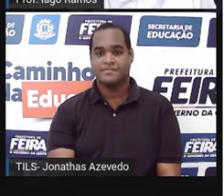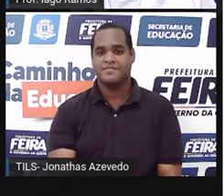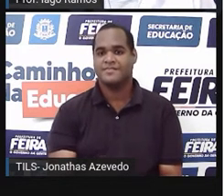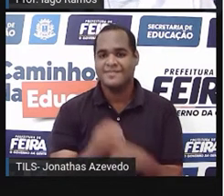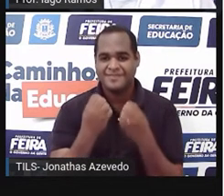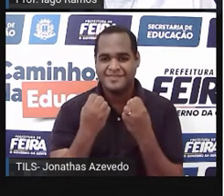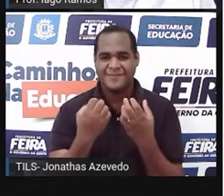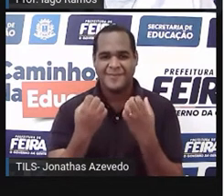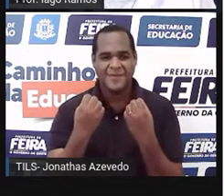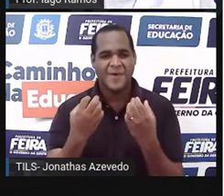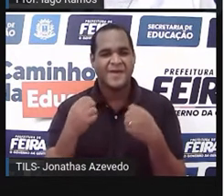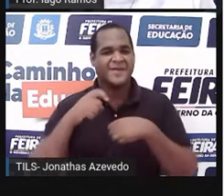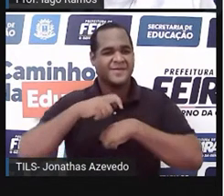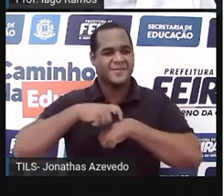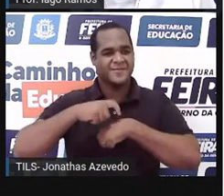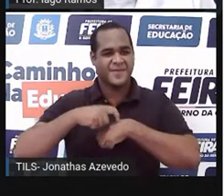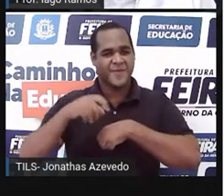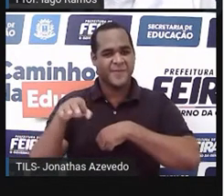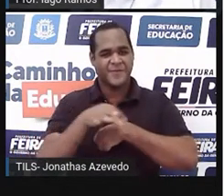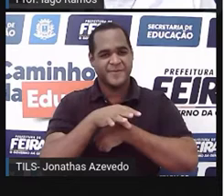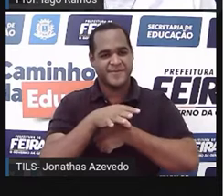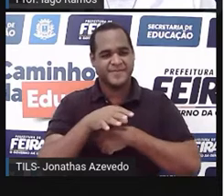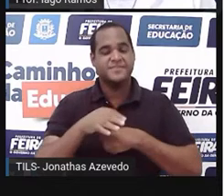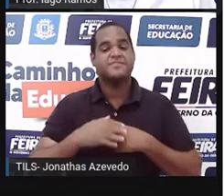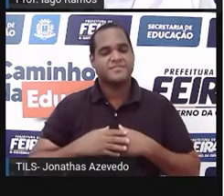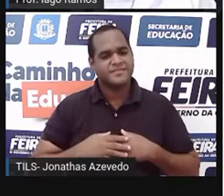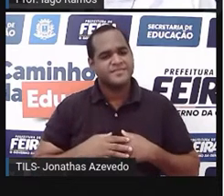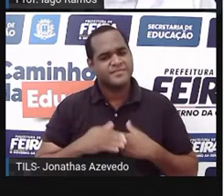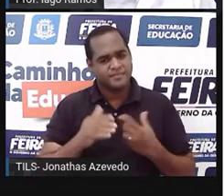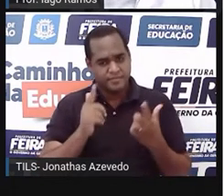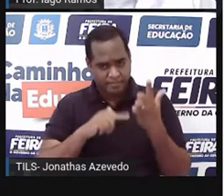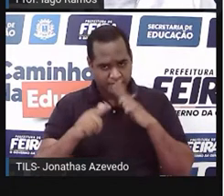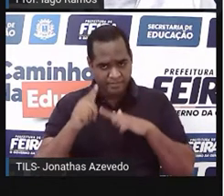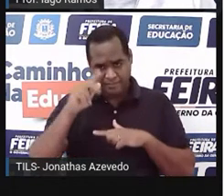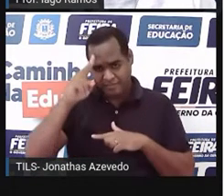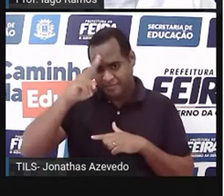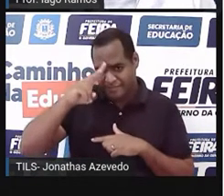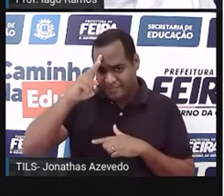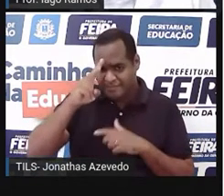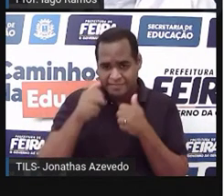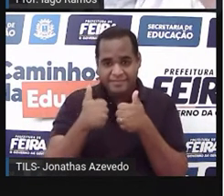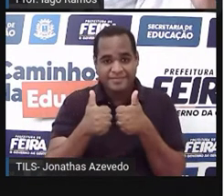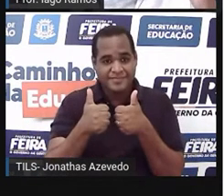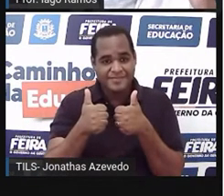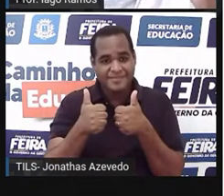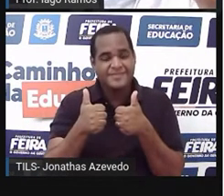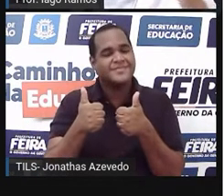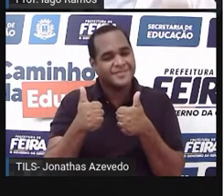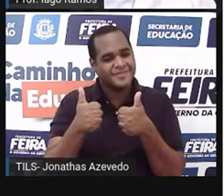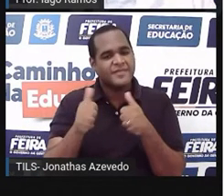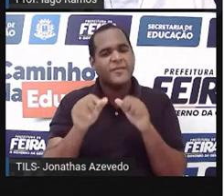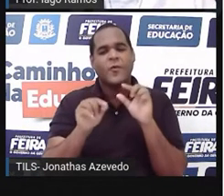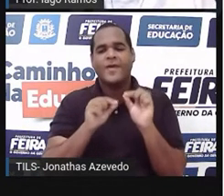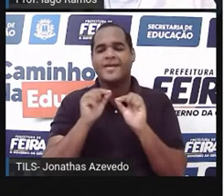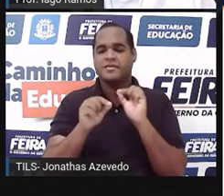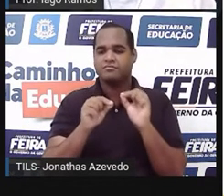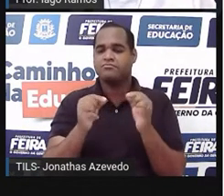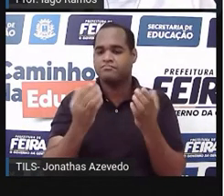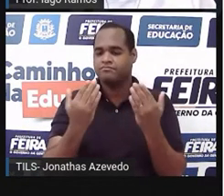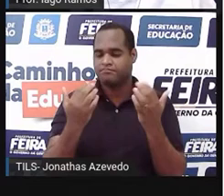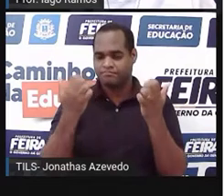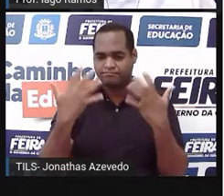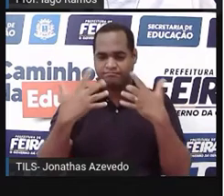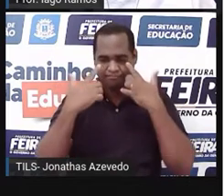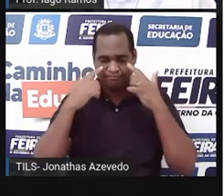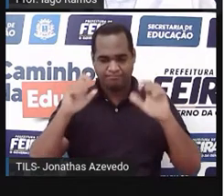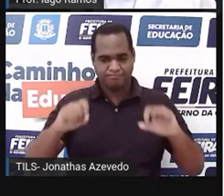Bom, acabou o tempo. E aí, conseguiu lembrar? Vamos fazer assim? Vem aqui comigo na próxima